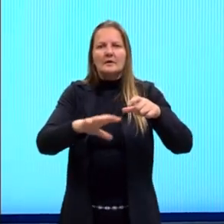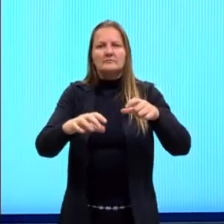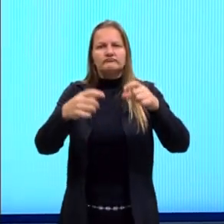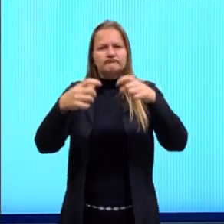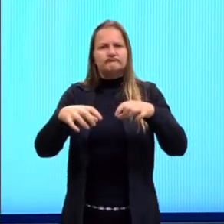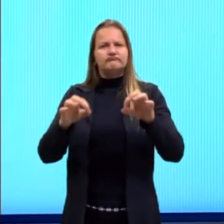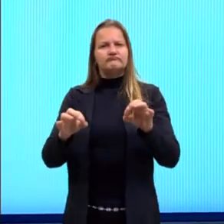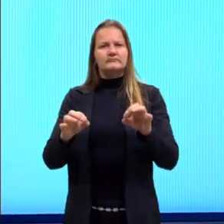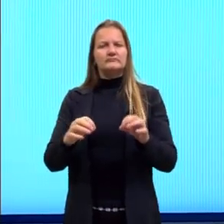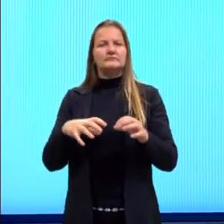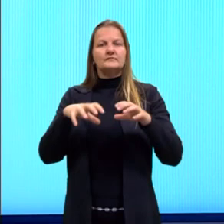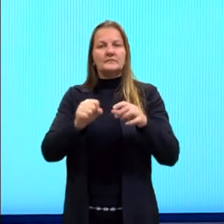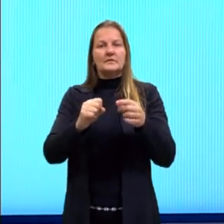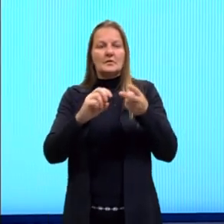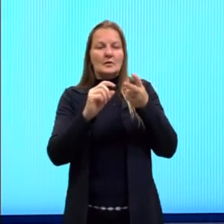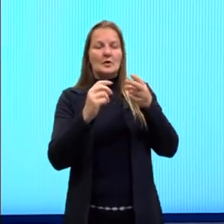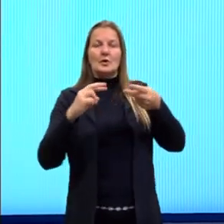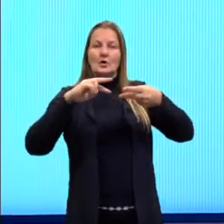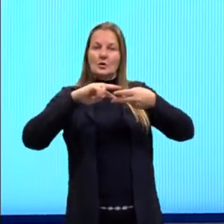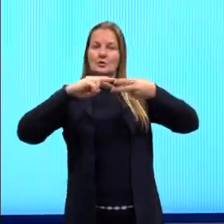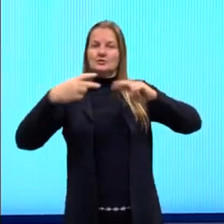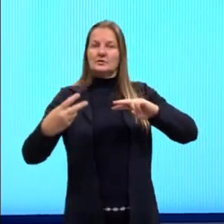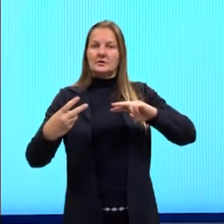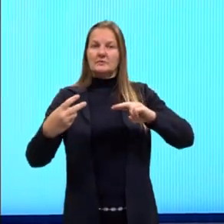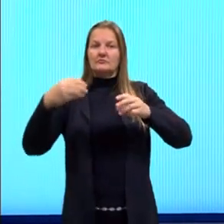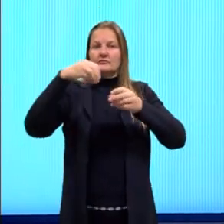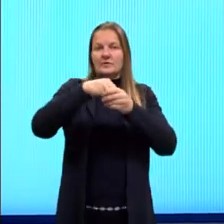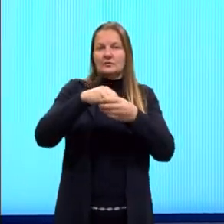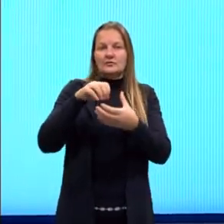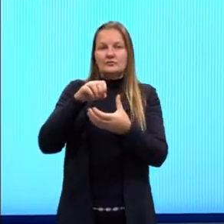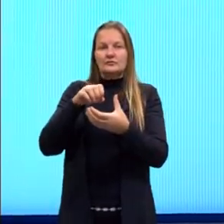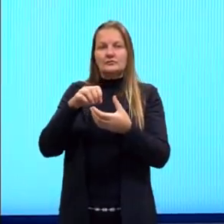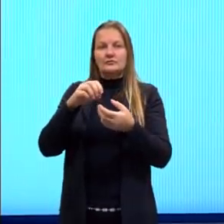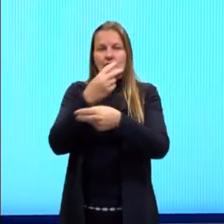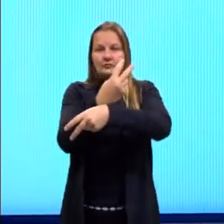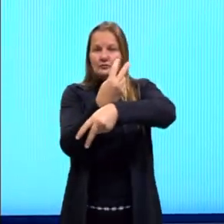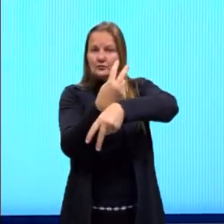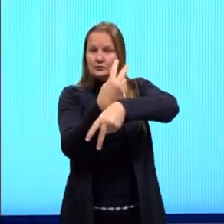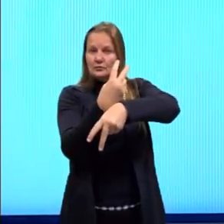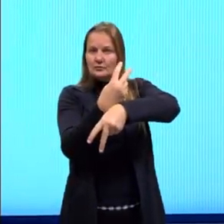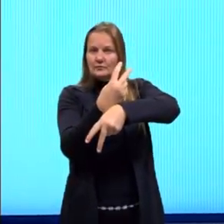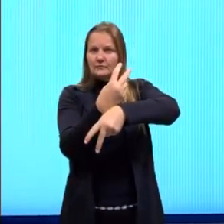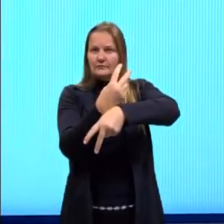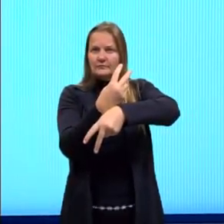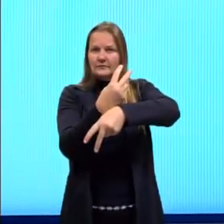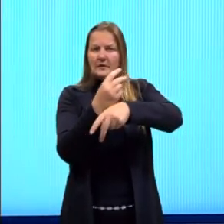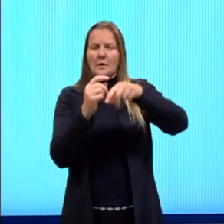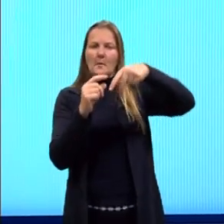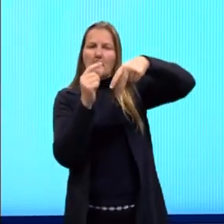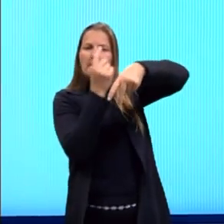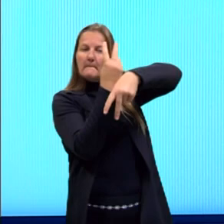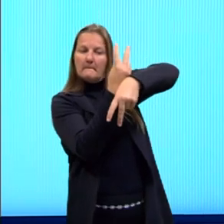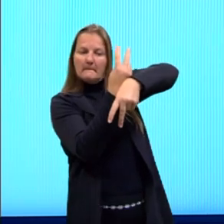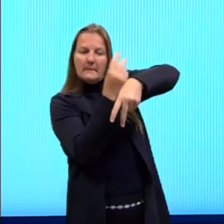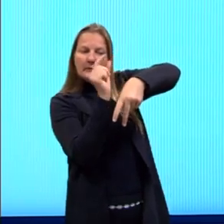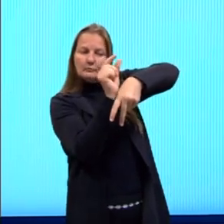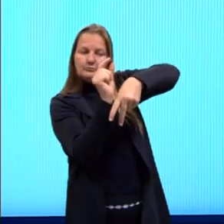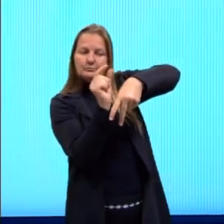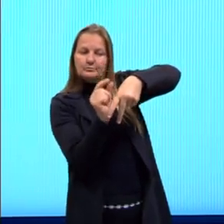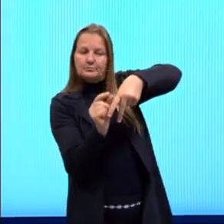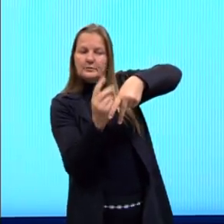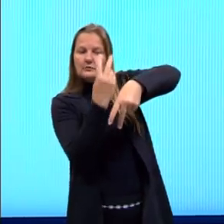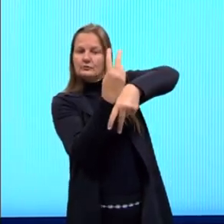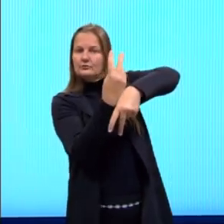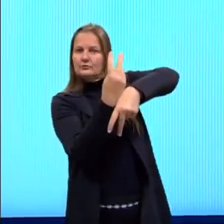ocupado pelo gene no cromossomo. Então, o gene pode ocupar esse locus, pode ocupar um locus